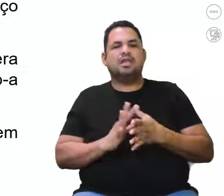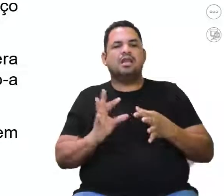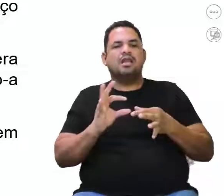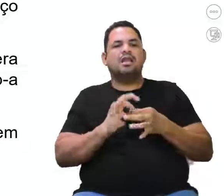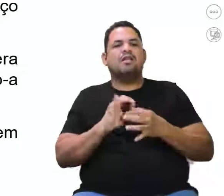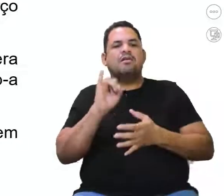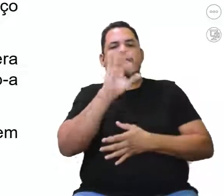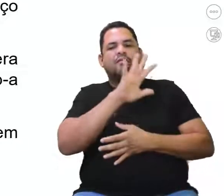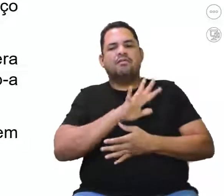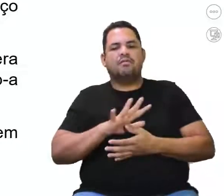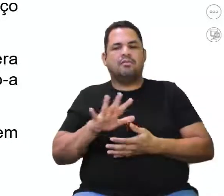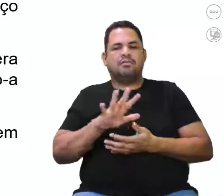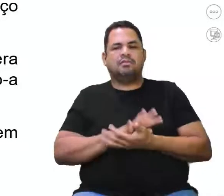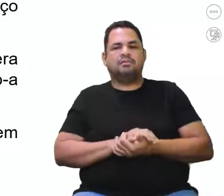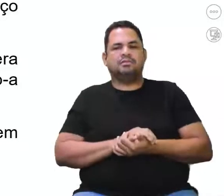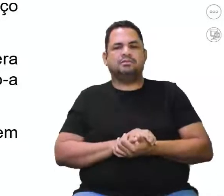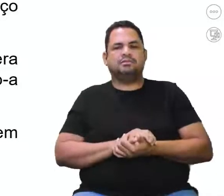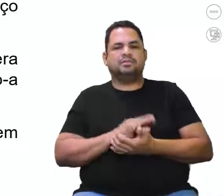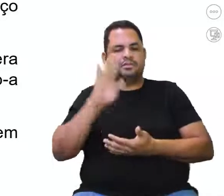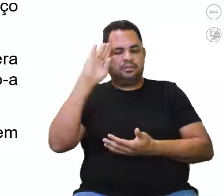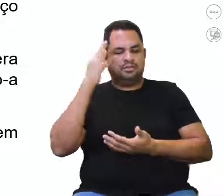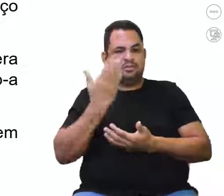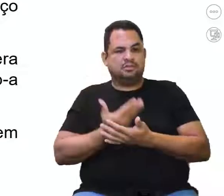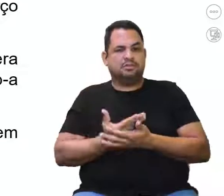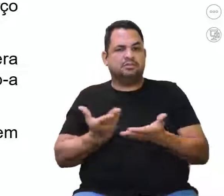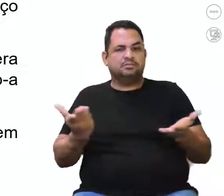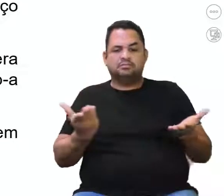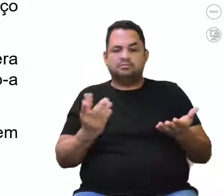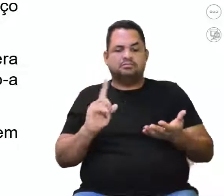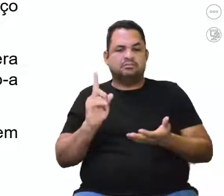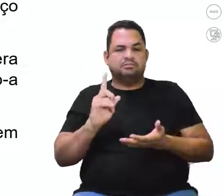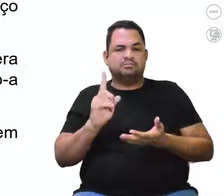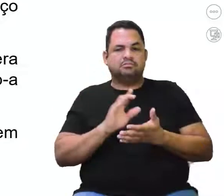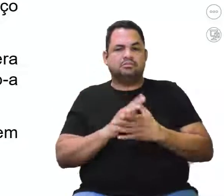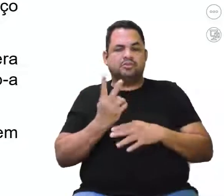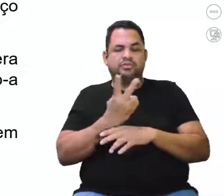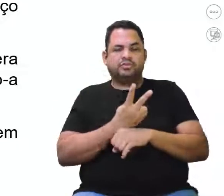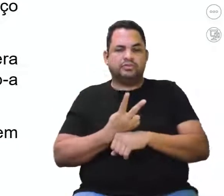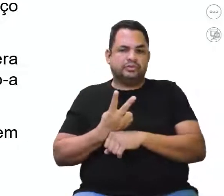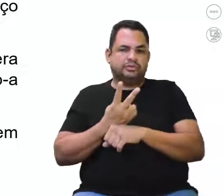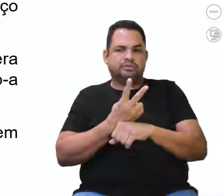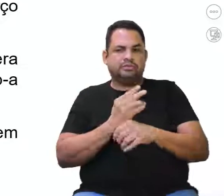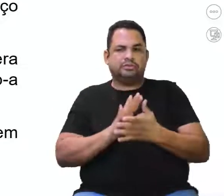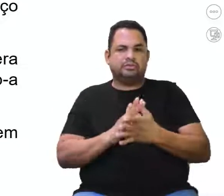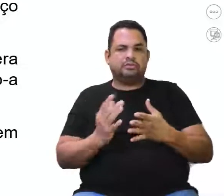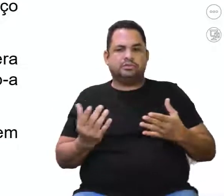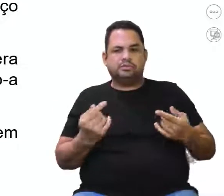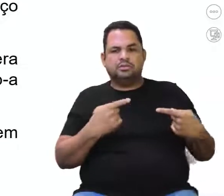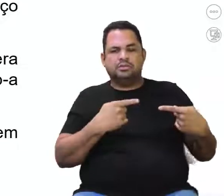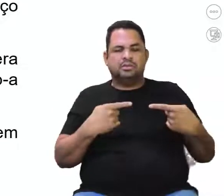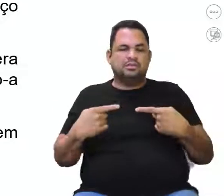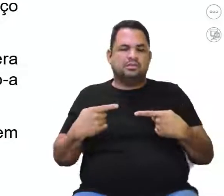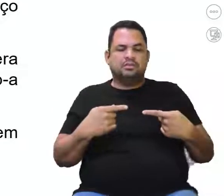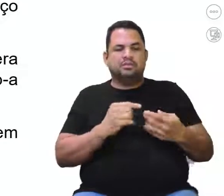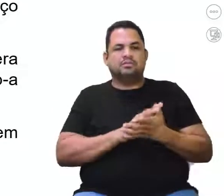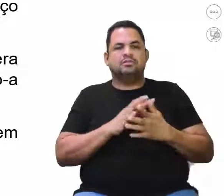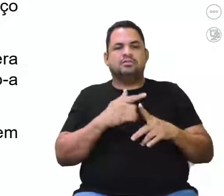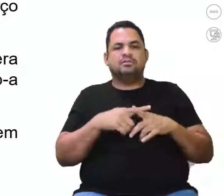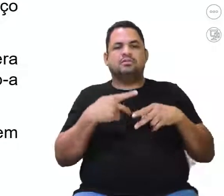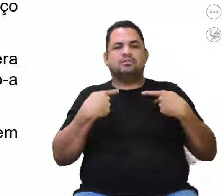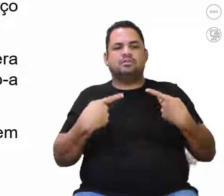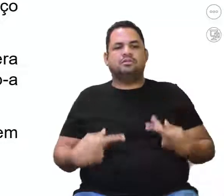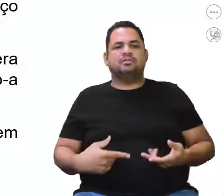imagem dele ao computador. E eu acredito que não seja isso que a gente está procurando, né, relacionado a problema físico habitual.